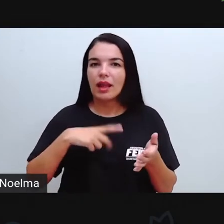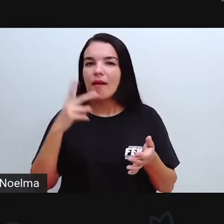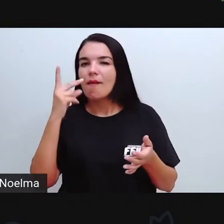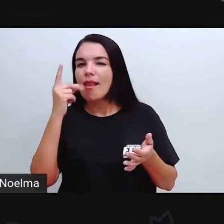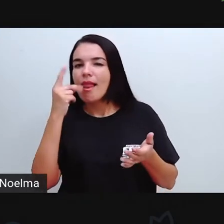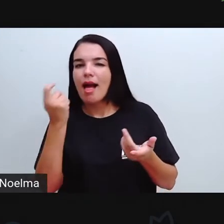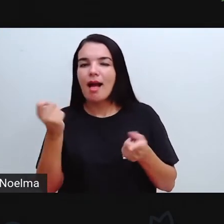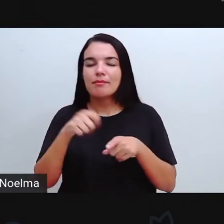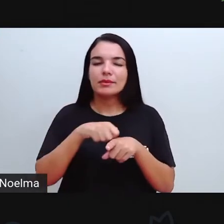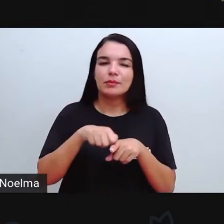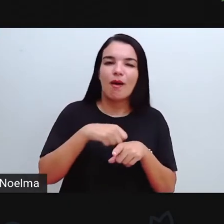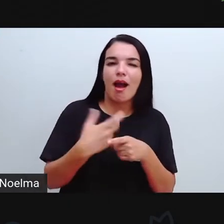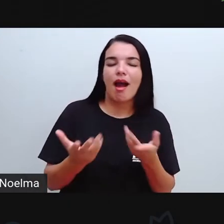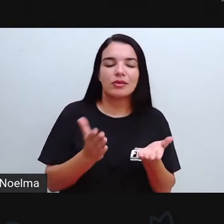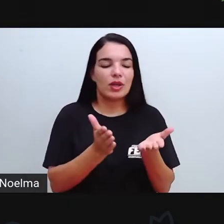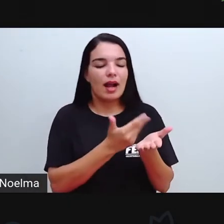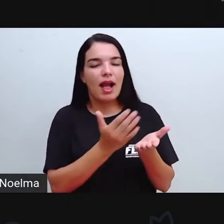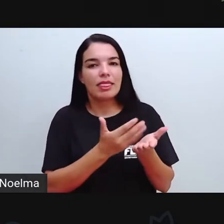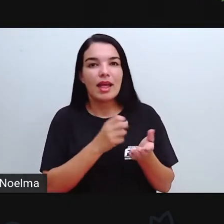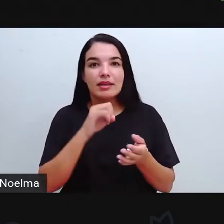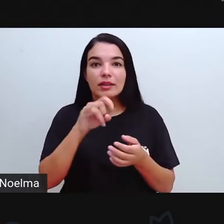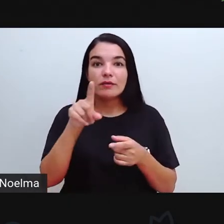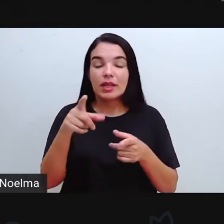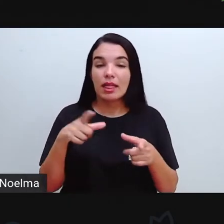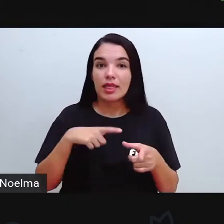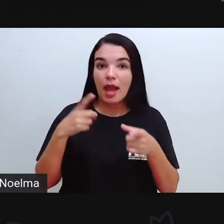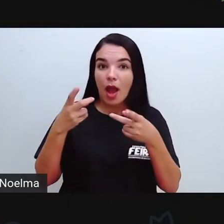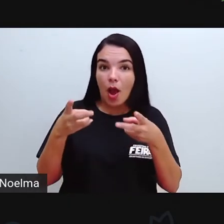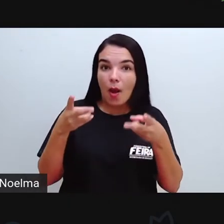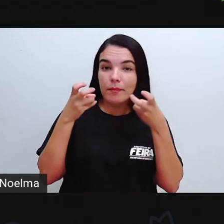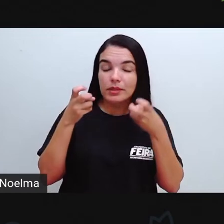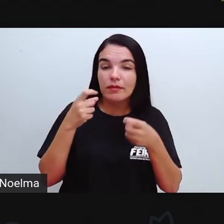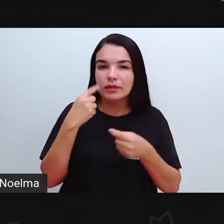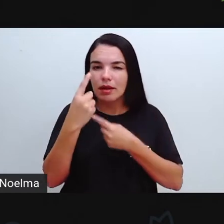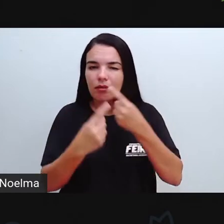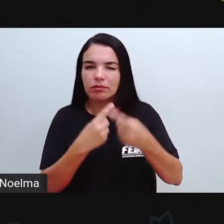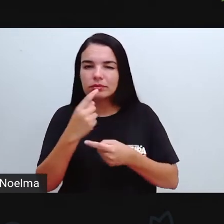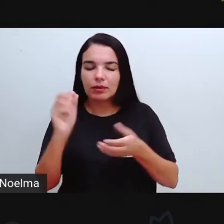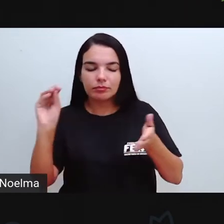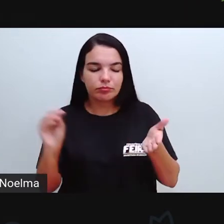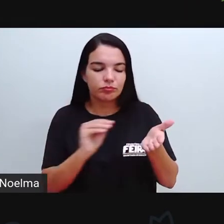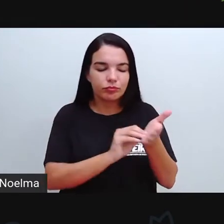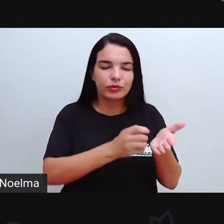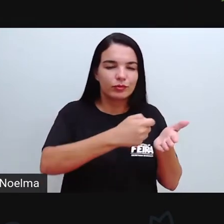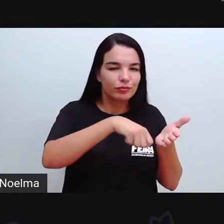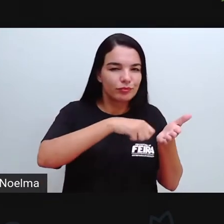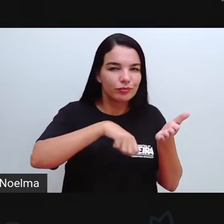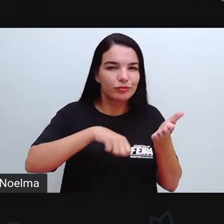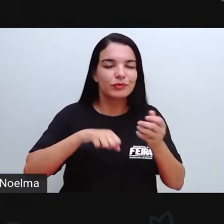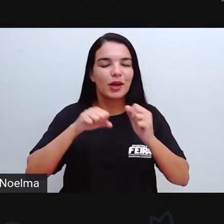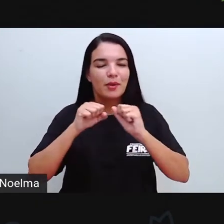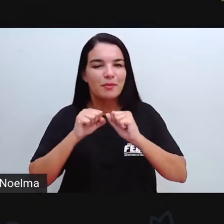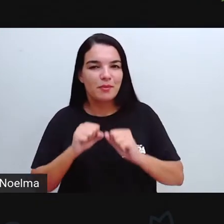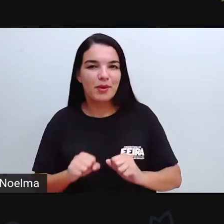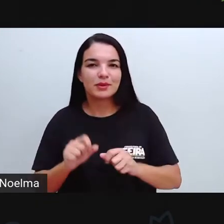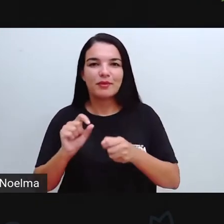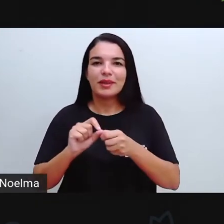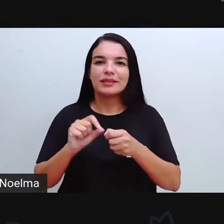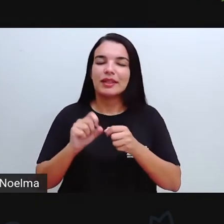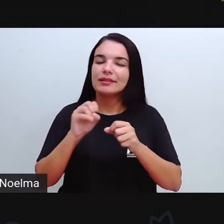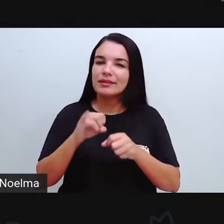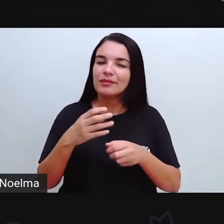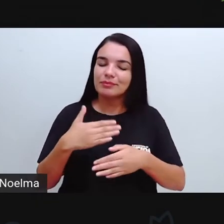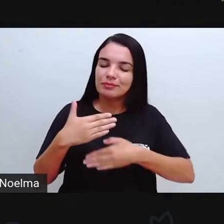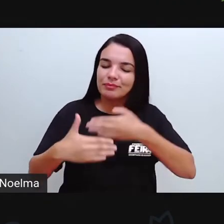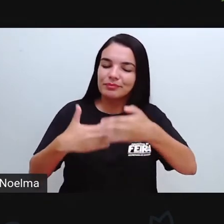perceba, né? Informações que são necessárias você escrever, você anotar, você vai fazendo isso conforme você vai assistir.